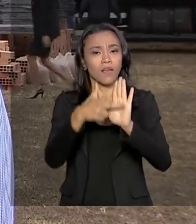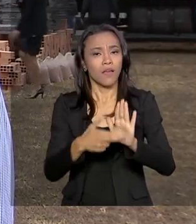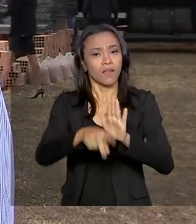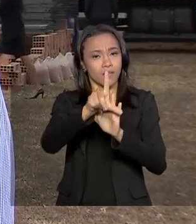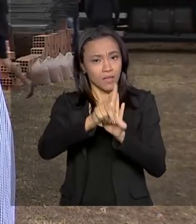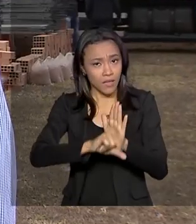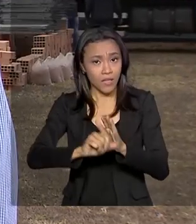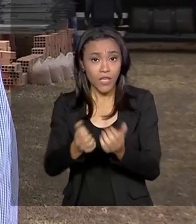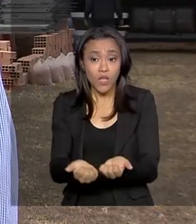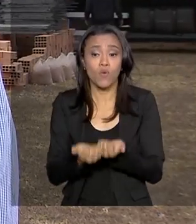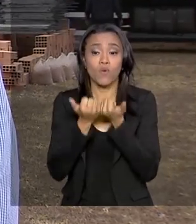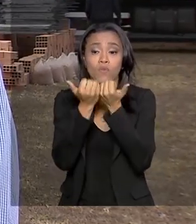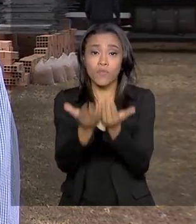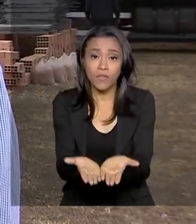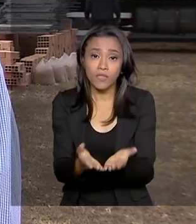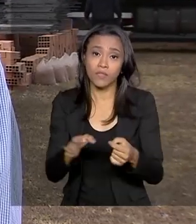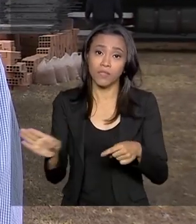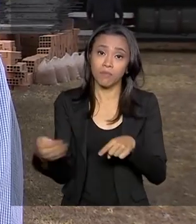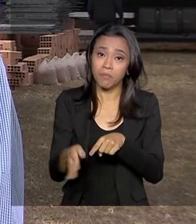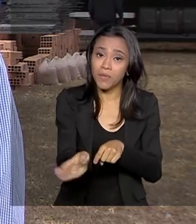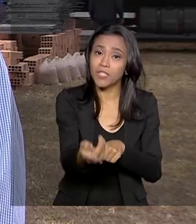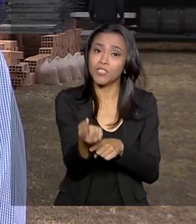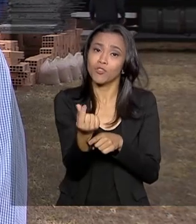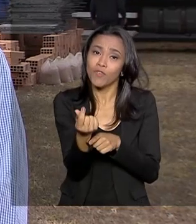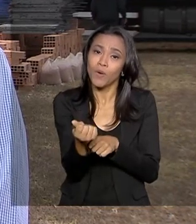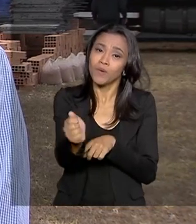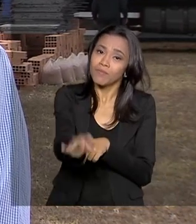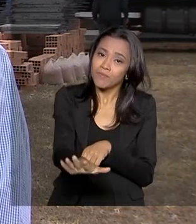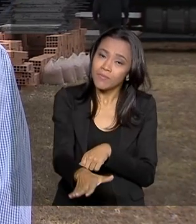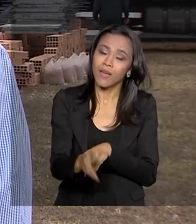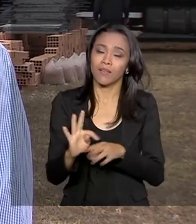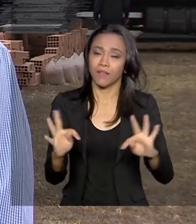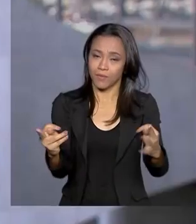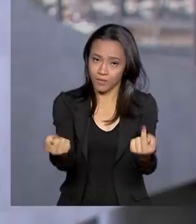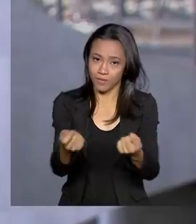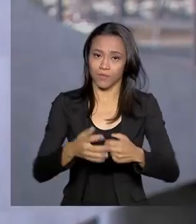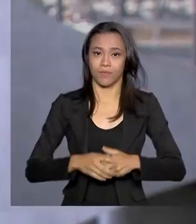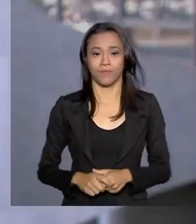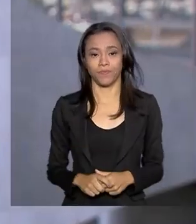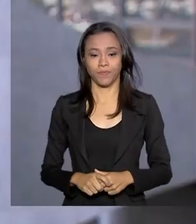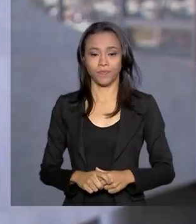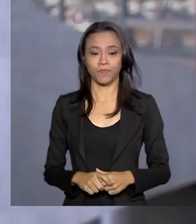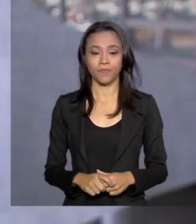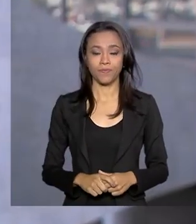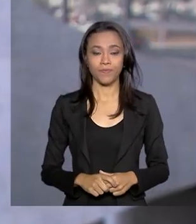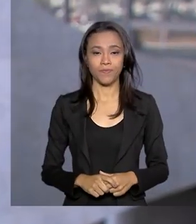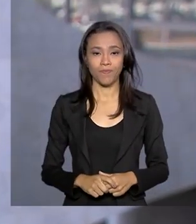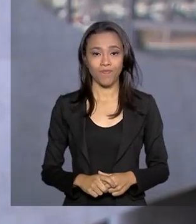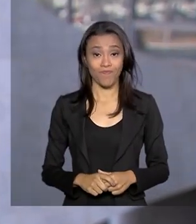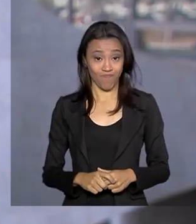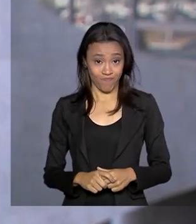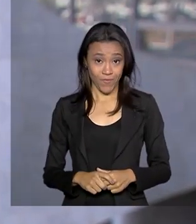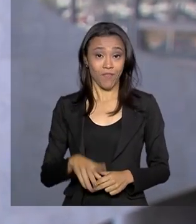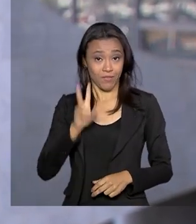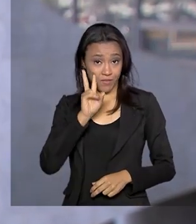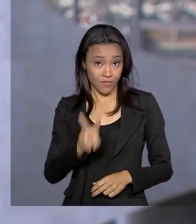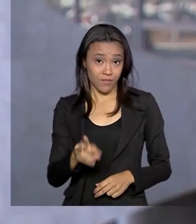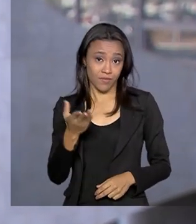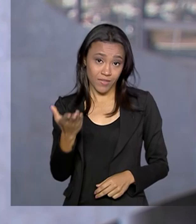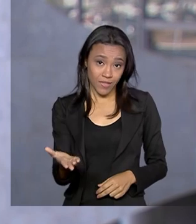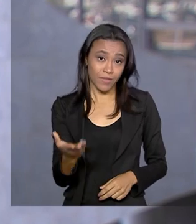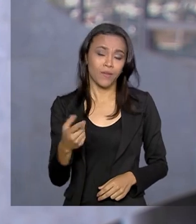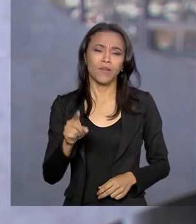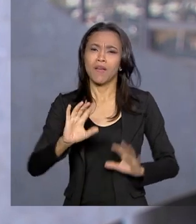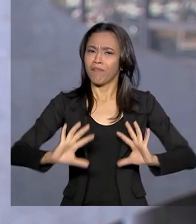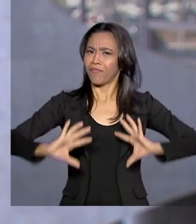que é o produto diferenciado, com preço acessível a todos os nossos consumidores. Como a gente viu na reportagem,